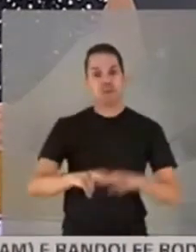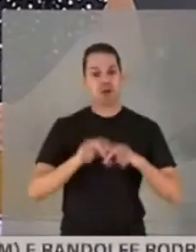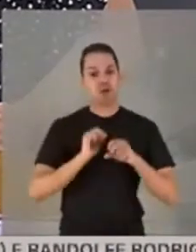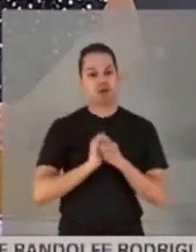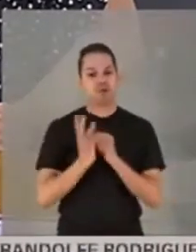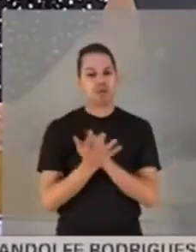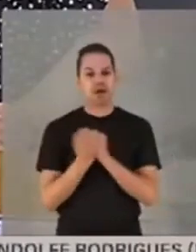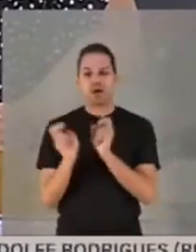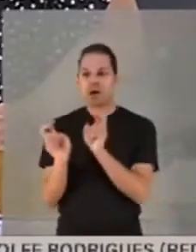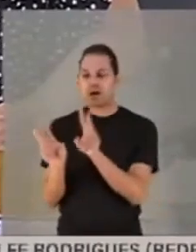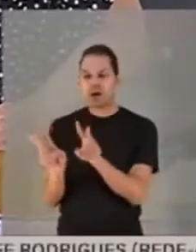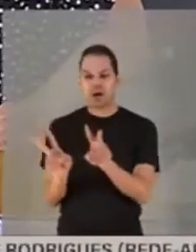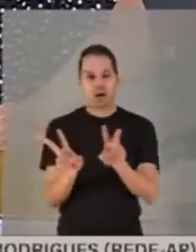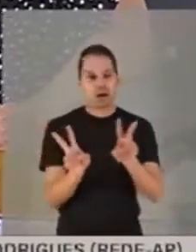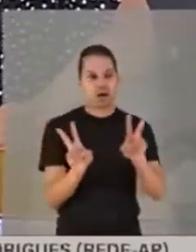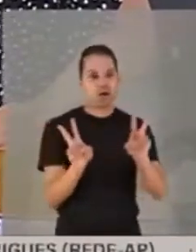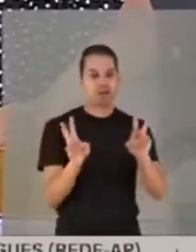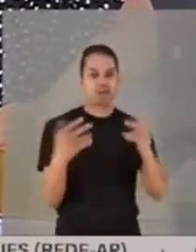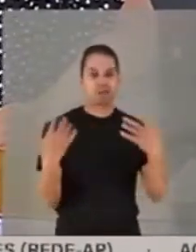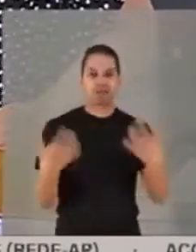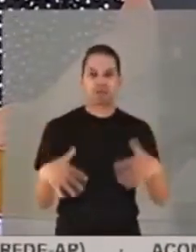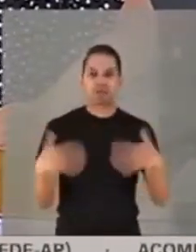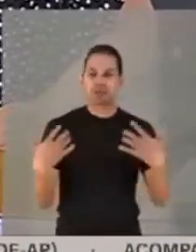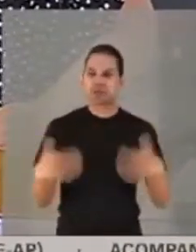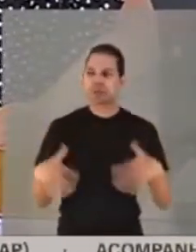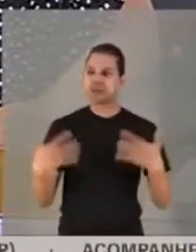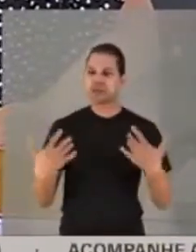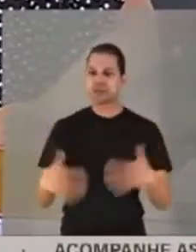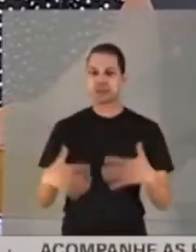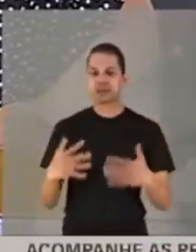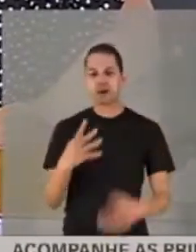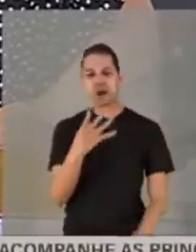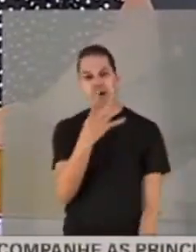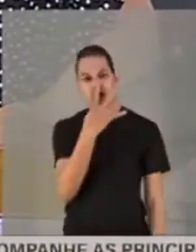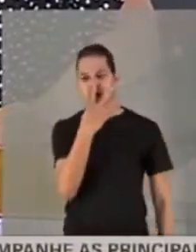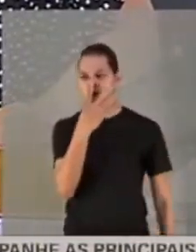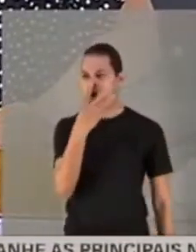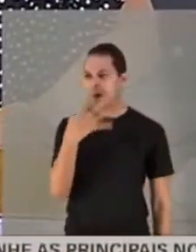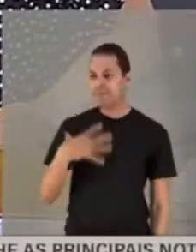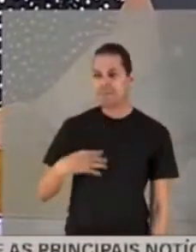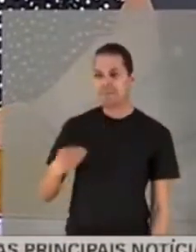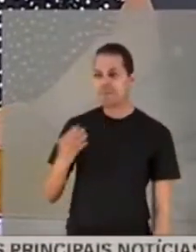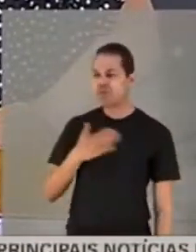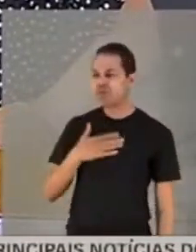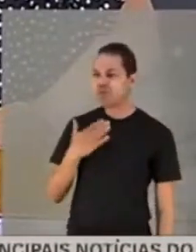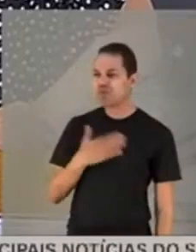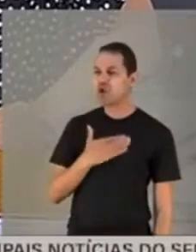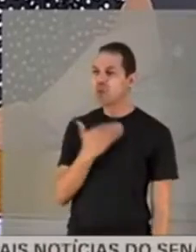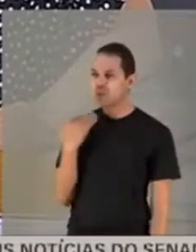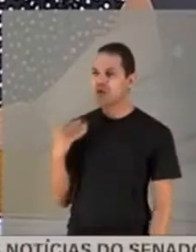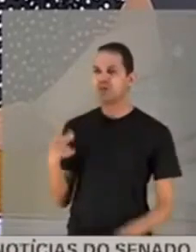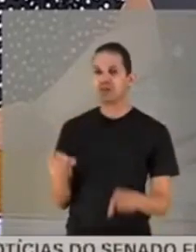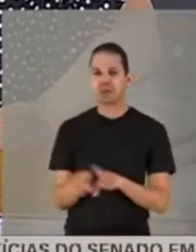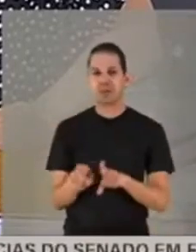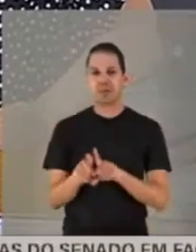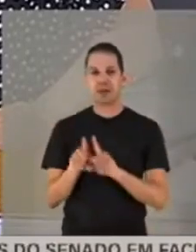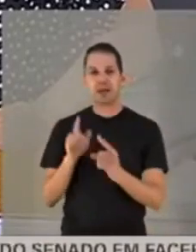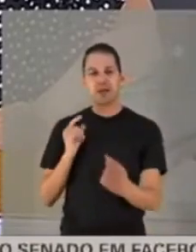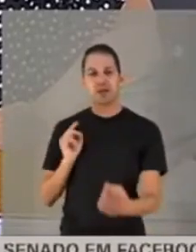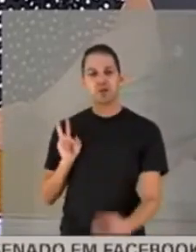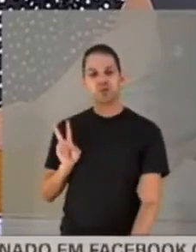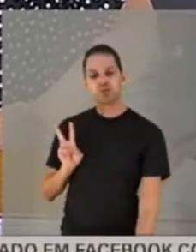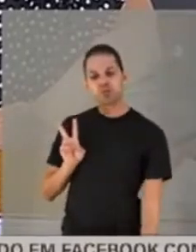ato, eu fiquei um pouco consternado assim, caramba, lembrei a coisa do meu filho. E quando eu cheguei perto,